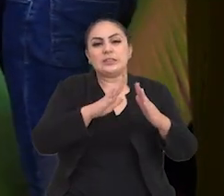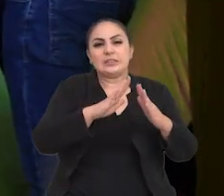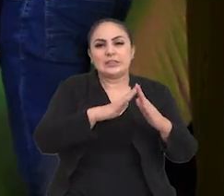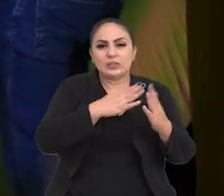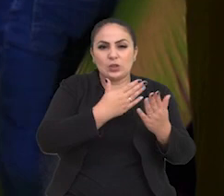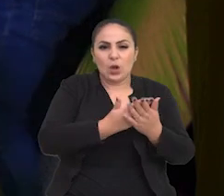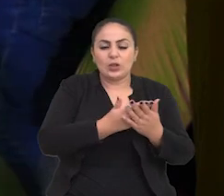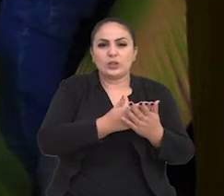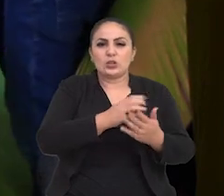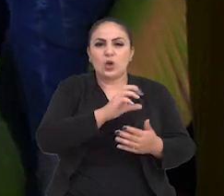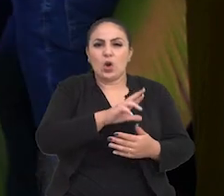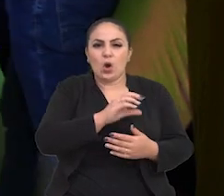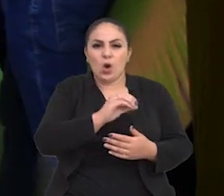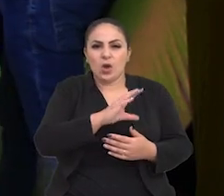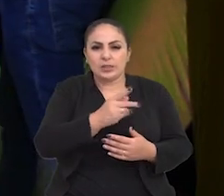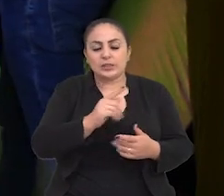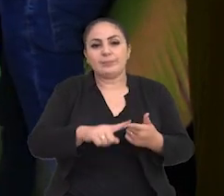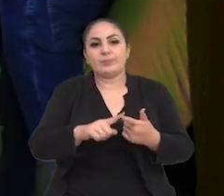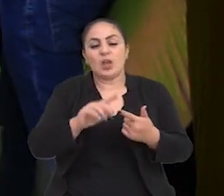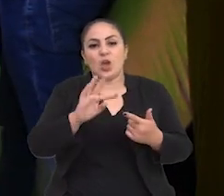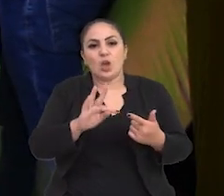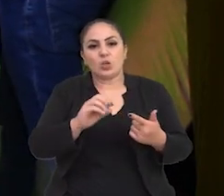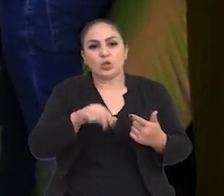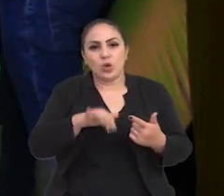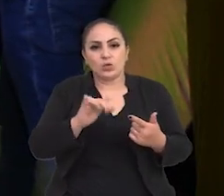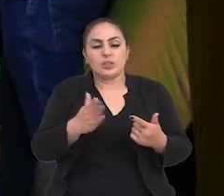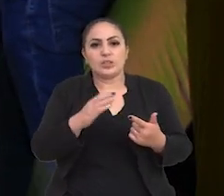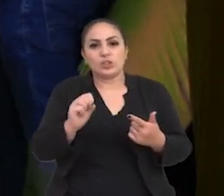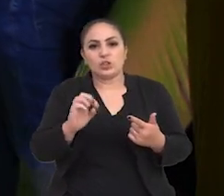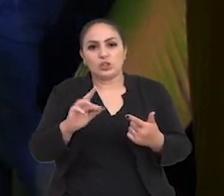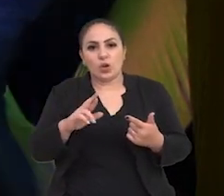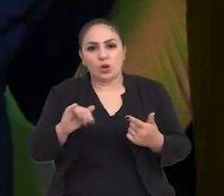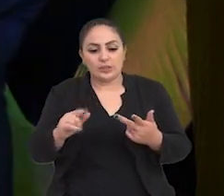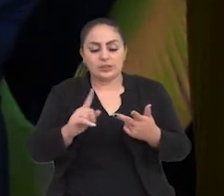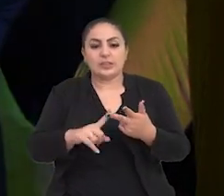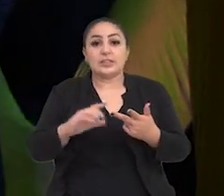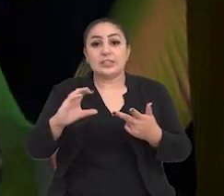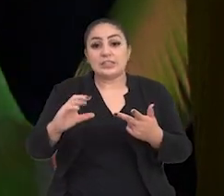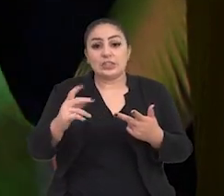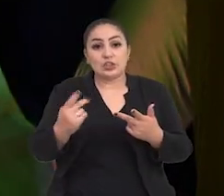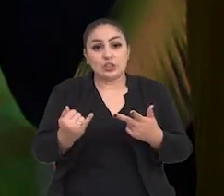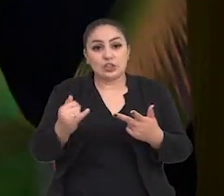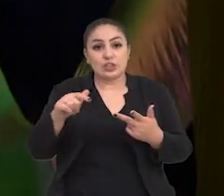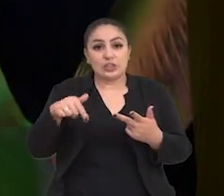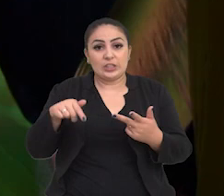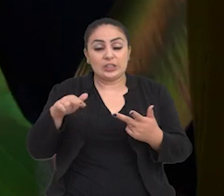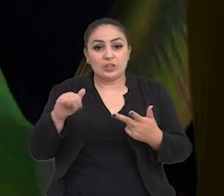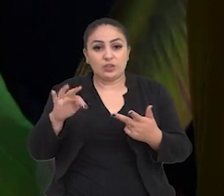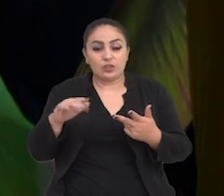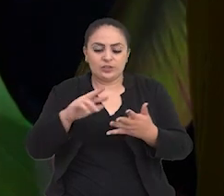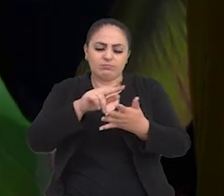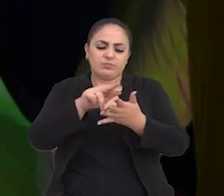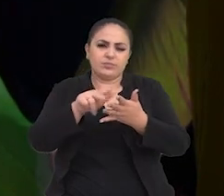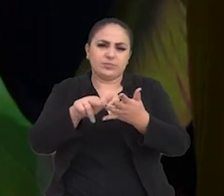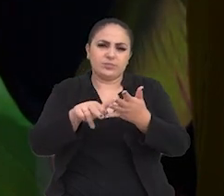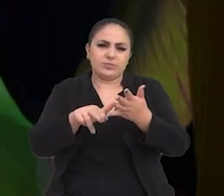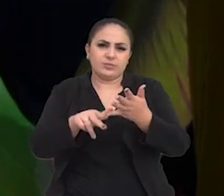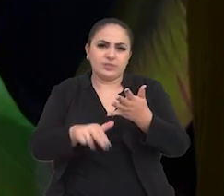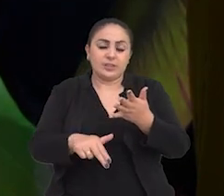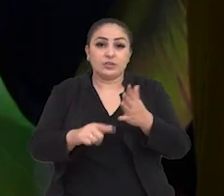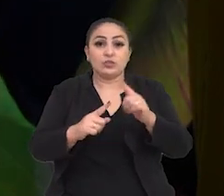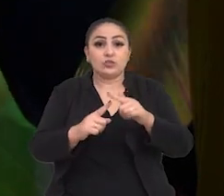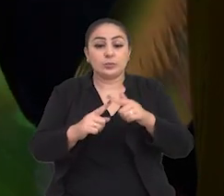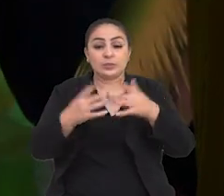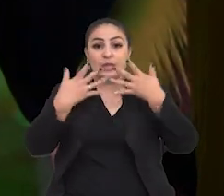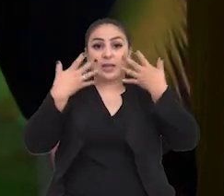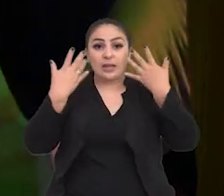Escola do Rock, Toy Story, Chiquititas, O Carrossel, O Acampamento, Romeu